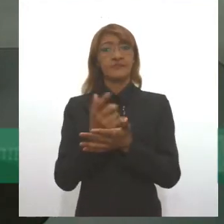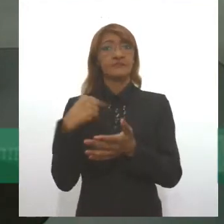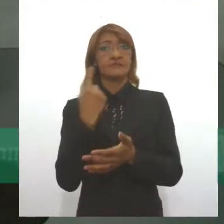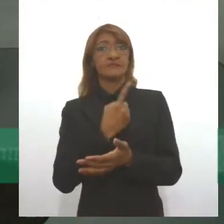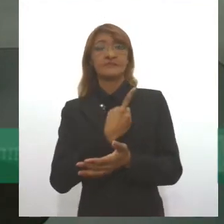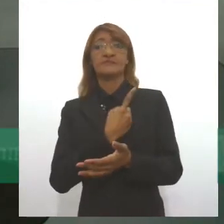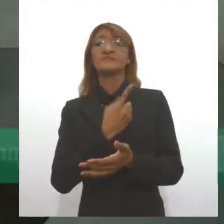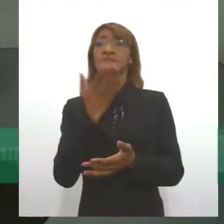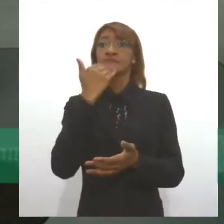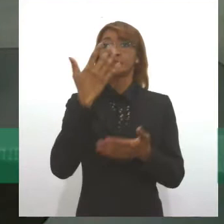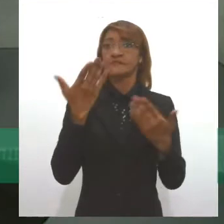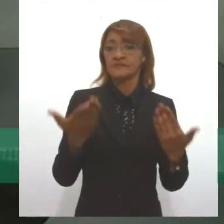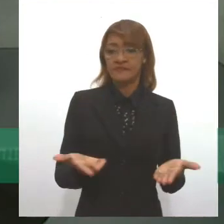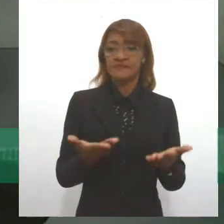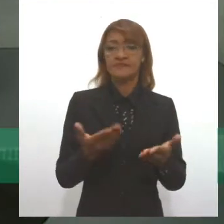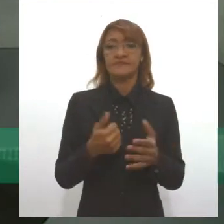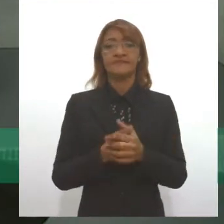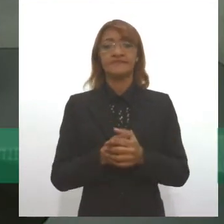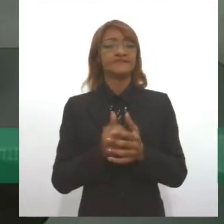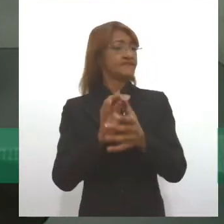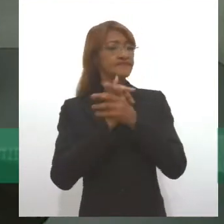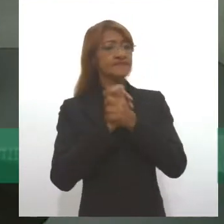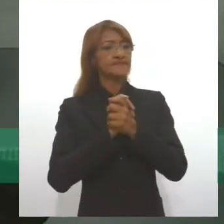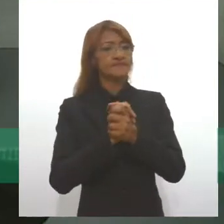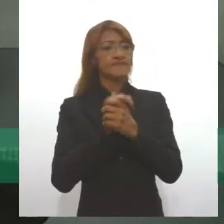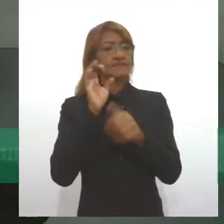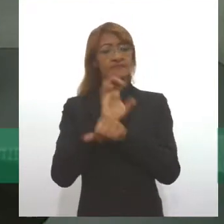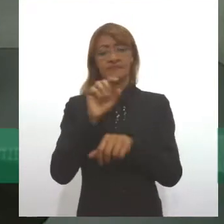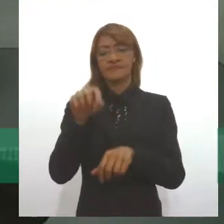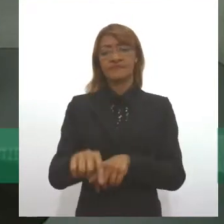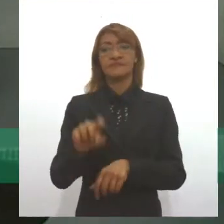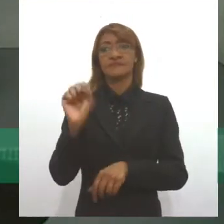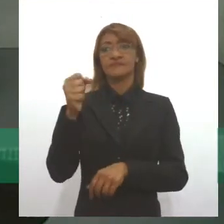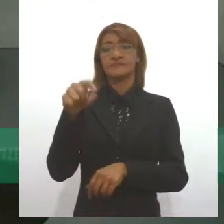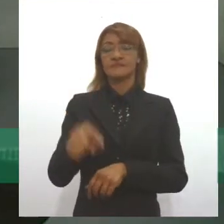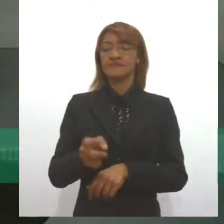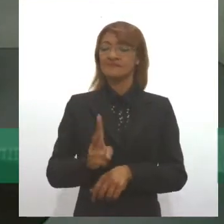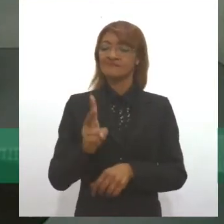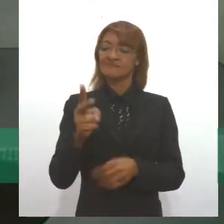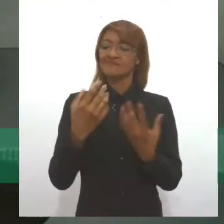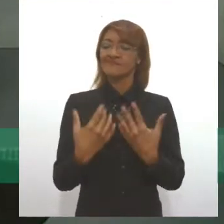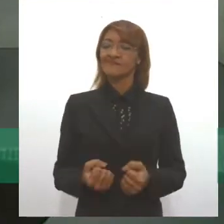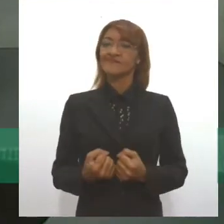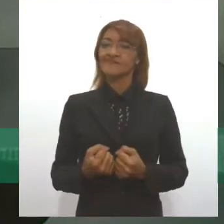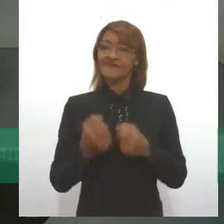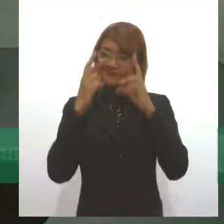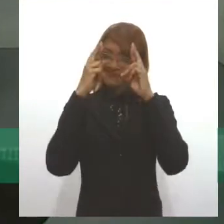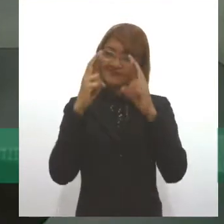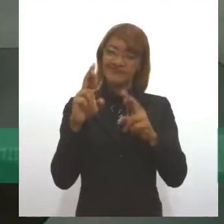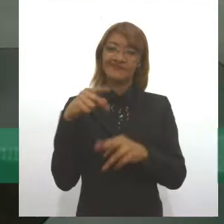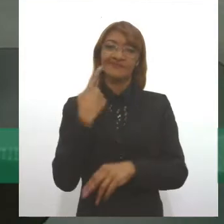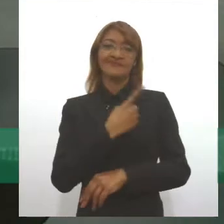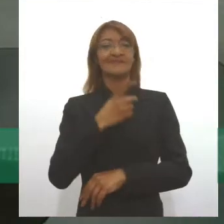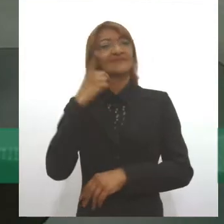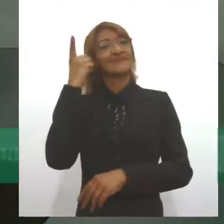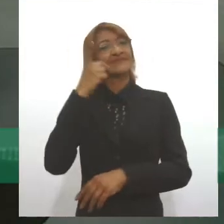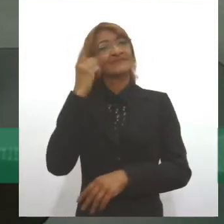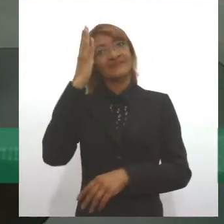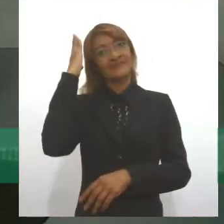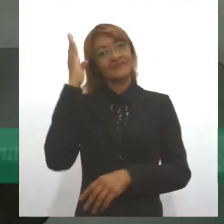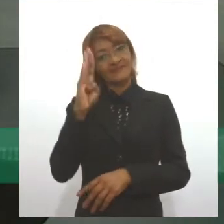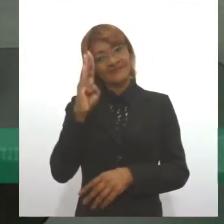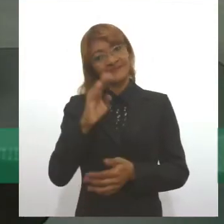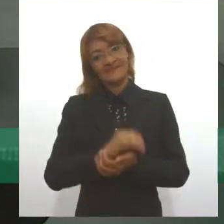parabéns o estado de Sergipe, que acolhe o nosso povo cigano, sempre acolheu com muito respeito, e principalmente o nosso deputado Irã Barbosa.